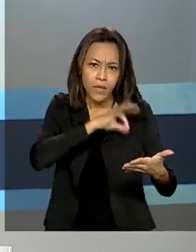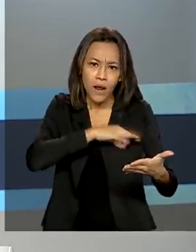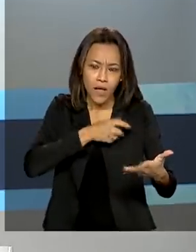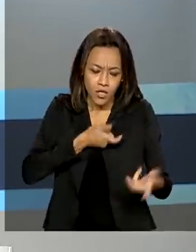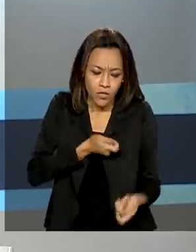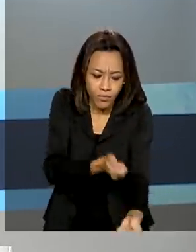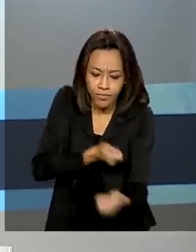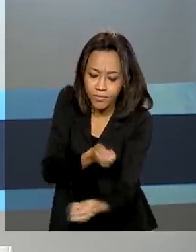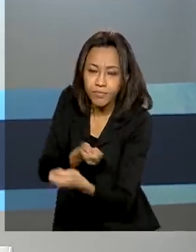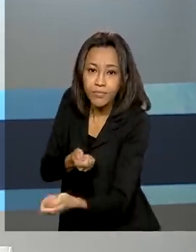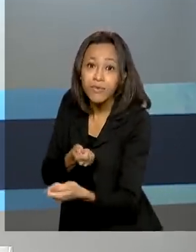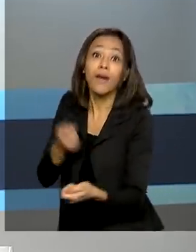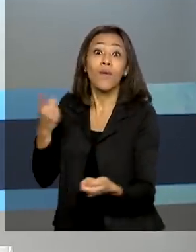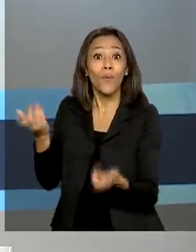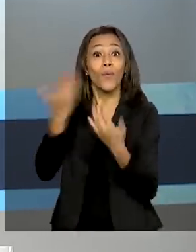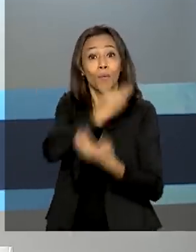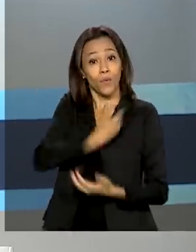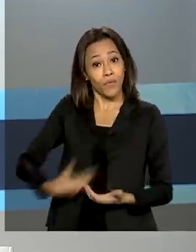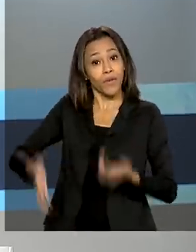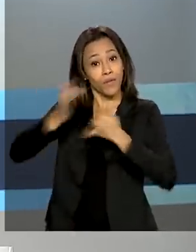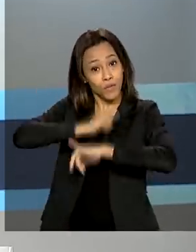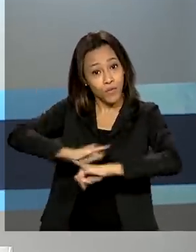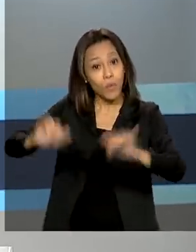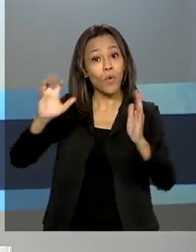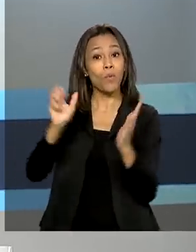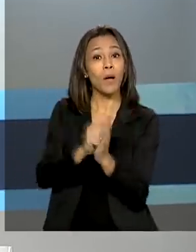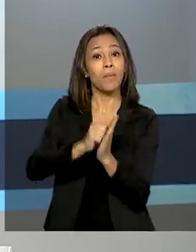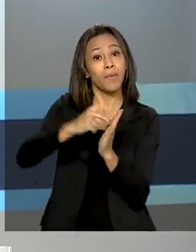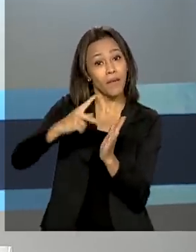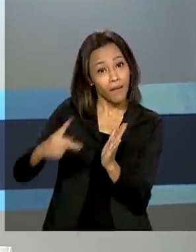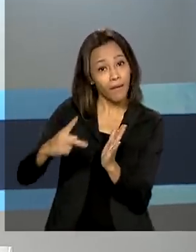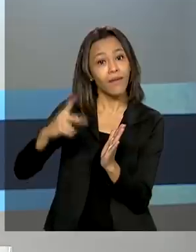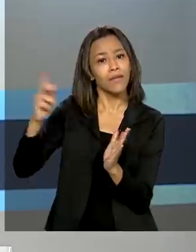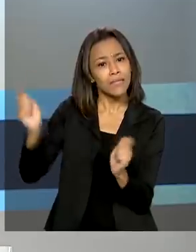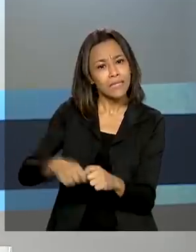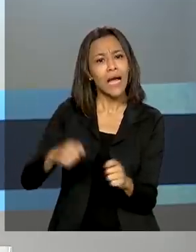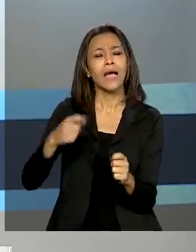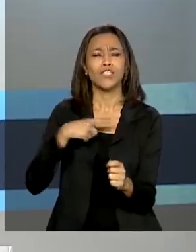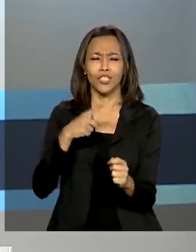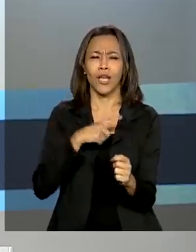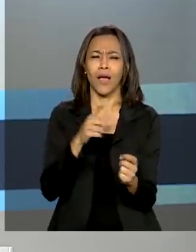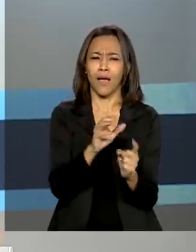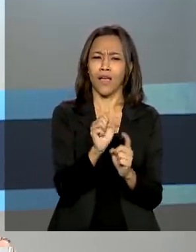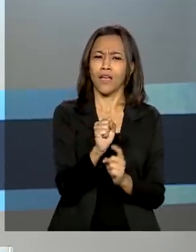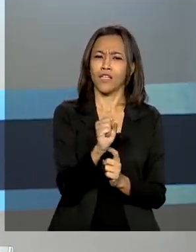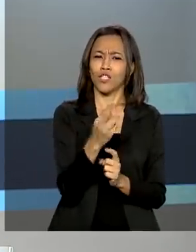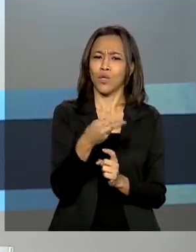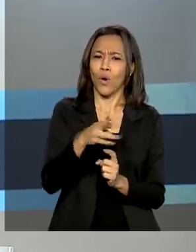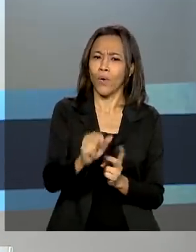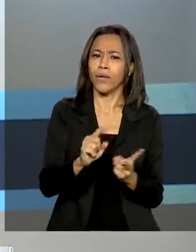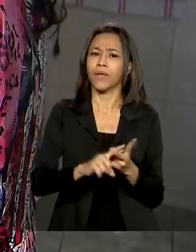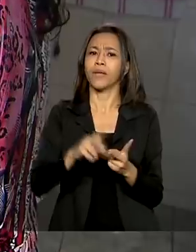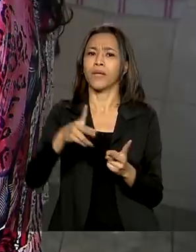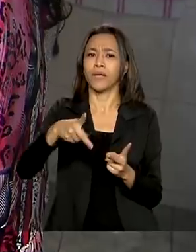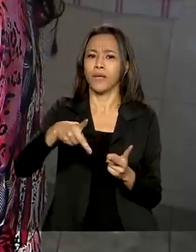governo lançou o E-Social Doméstico. O aplicativo já está disponível nas lojas Apple Store e Google Play.